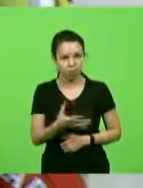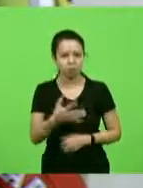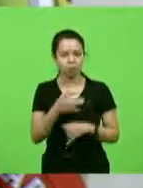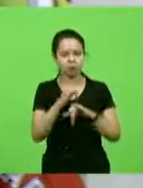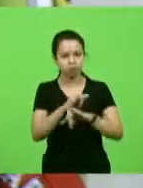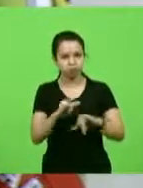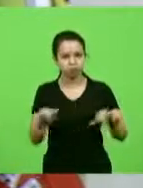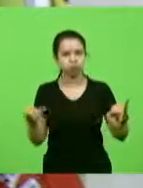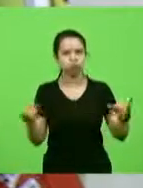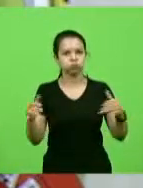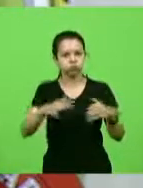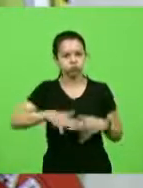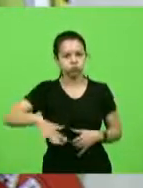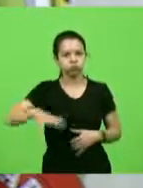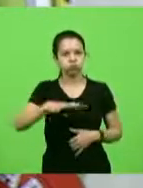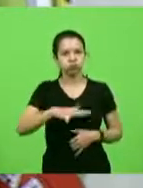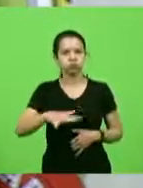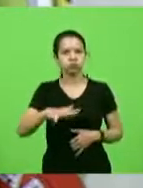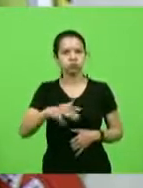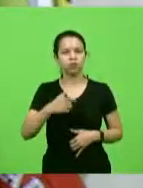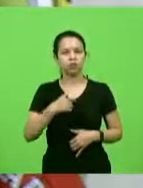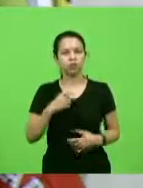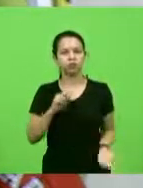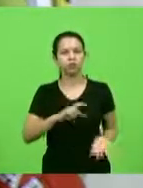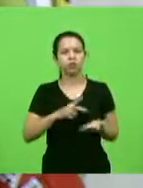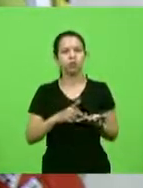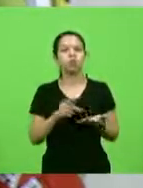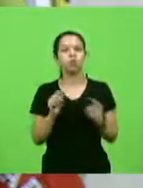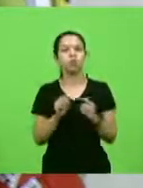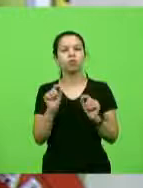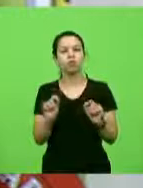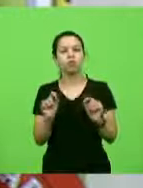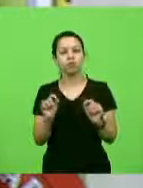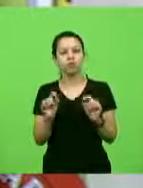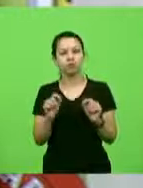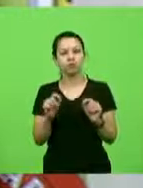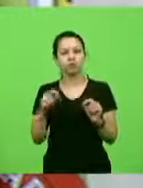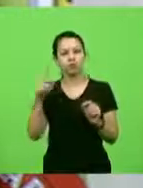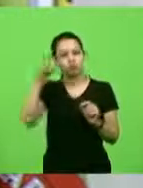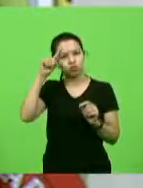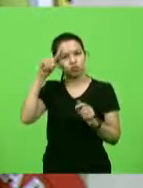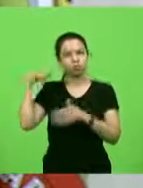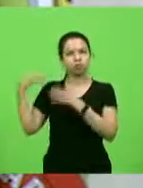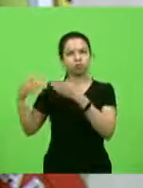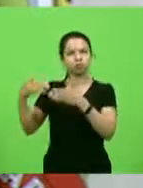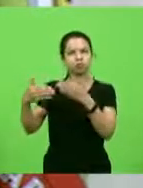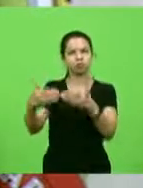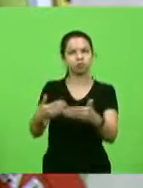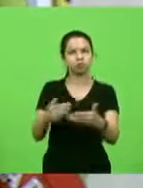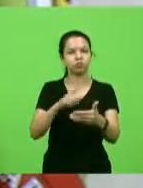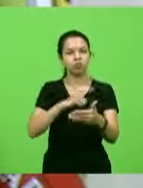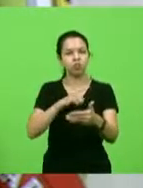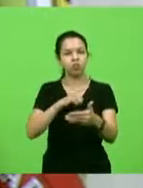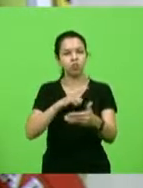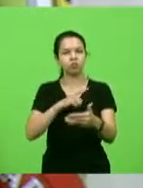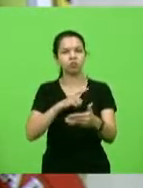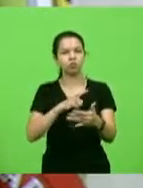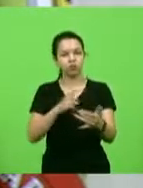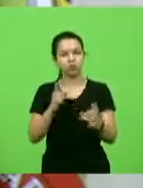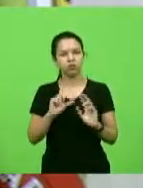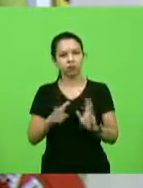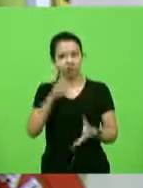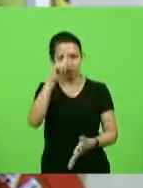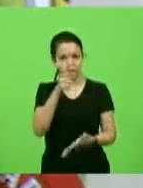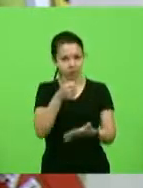E aí, quando eu falo disso, eu quero dizer que, nos últimos dias, nós recebemos a confirmação da decisão